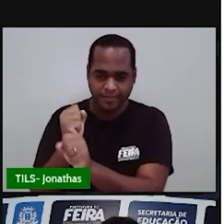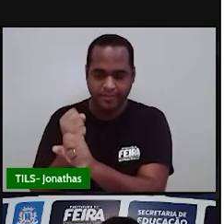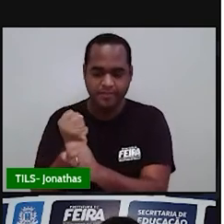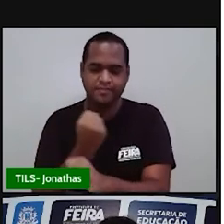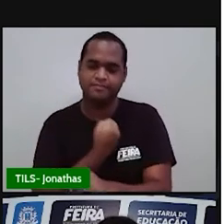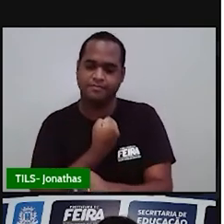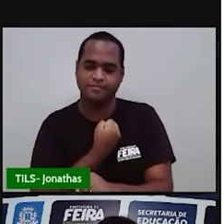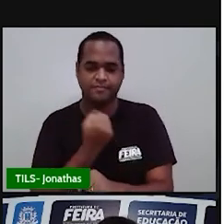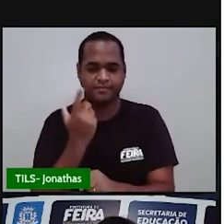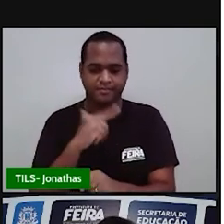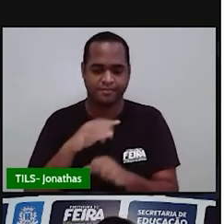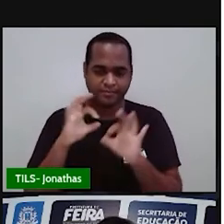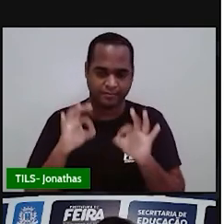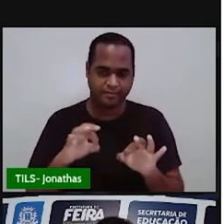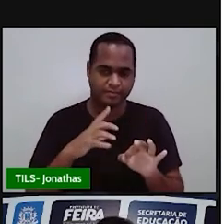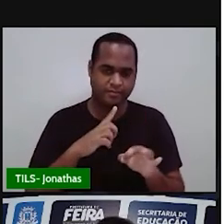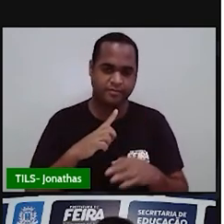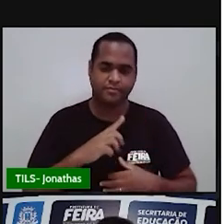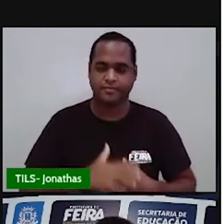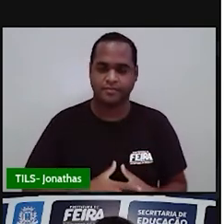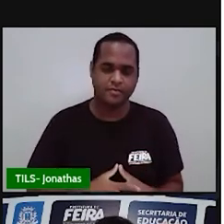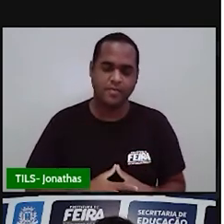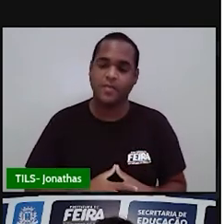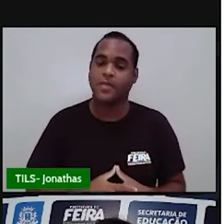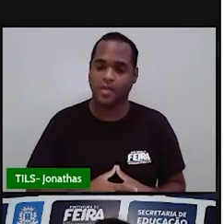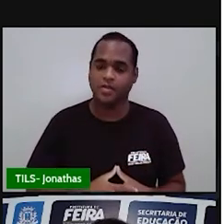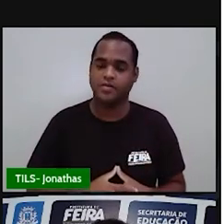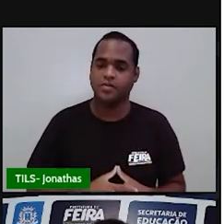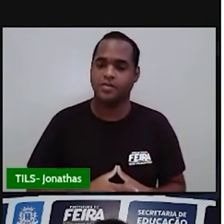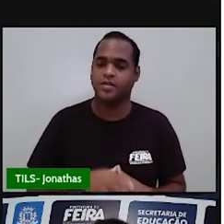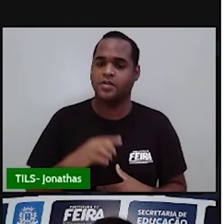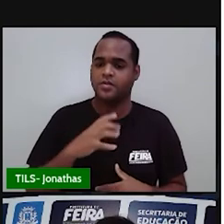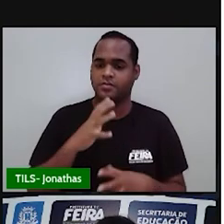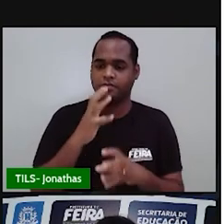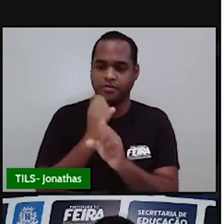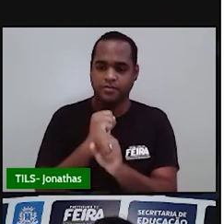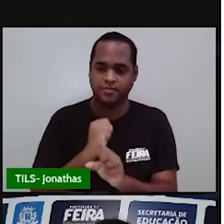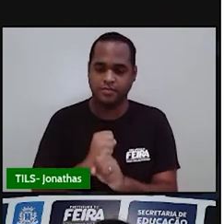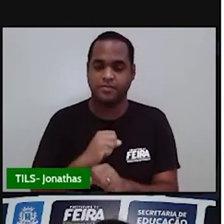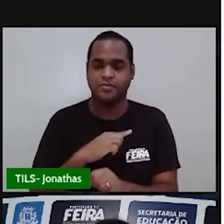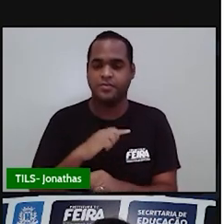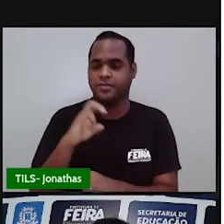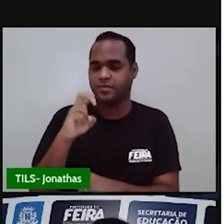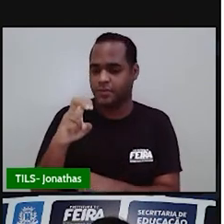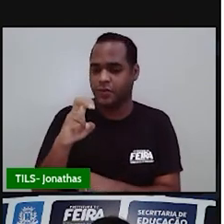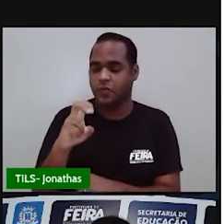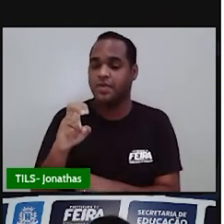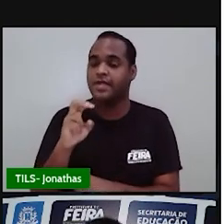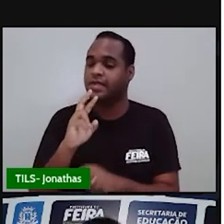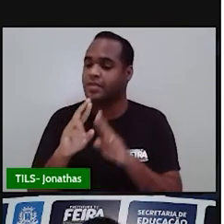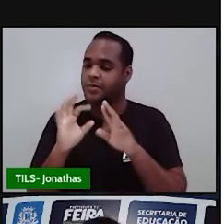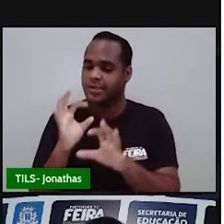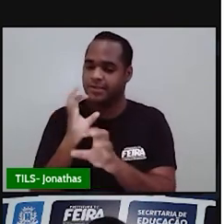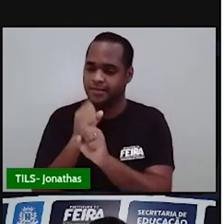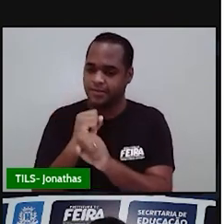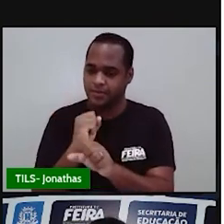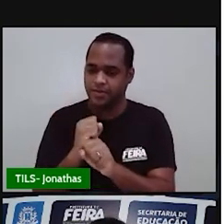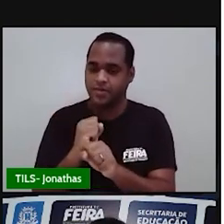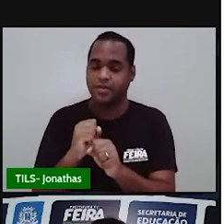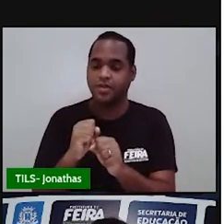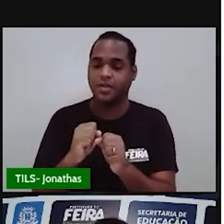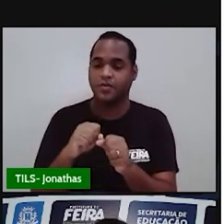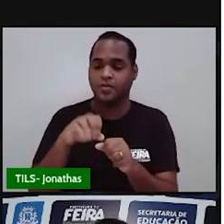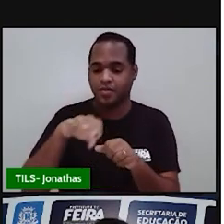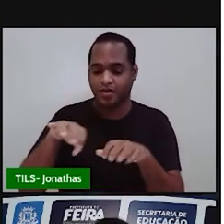Professor, como assim? Se a gente somou cinco valores, o resultado dessa soma a gente divide por cinco.